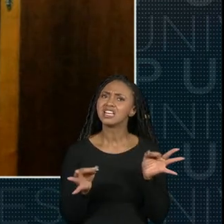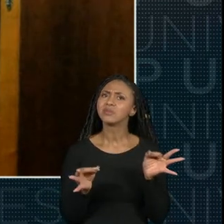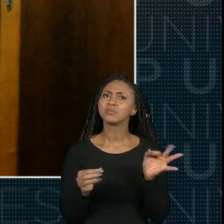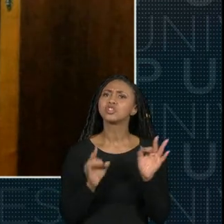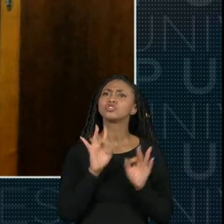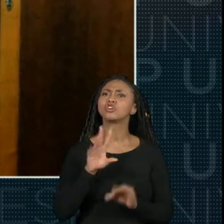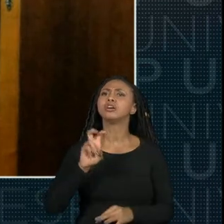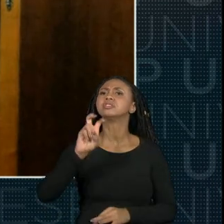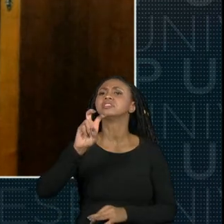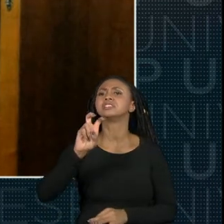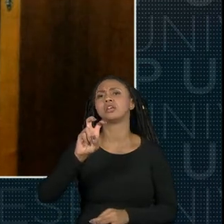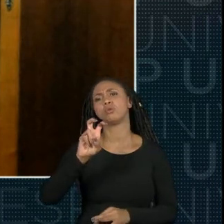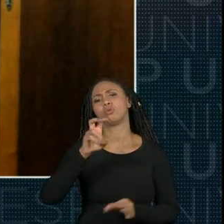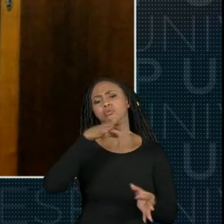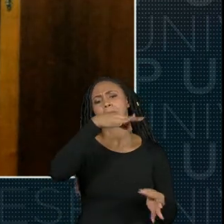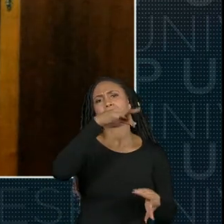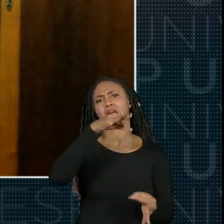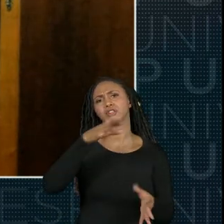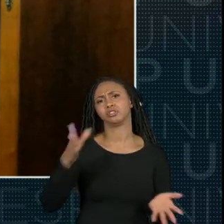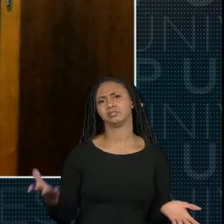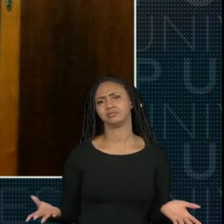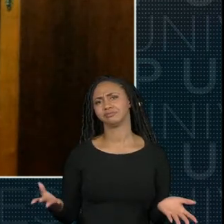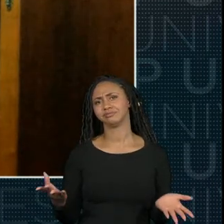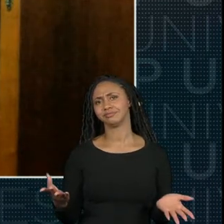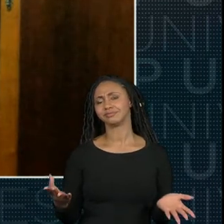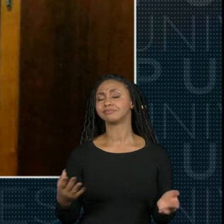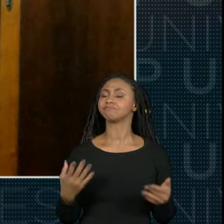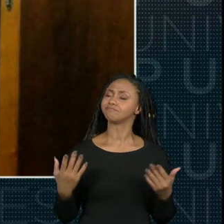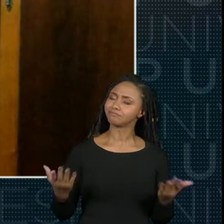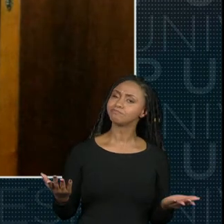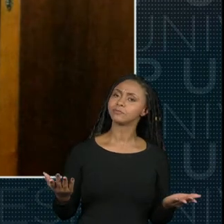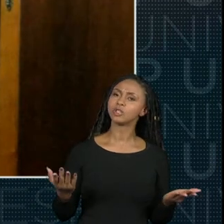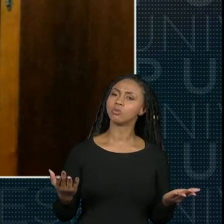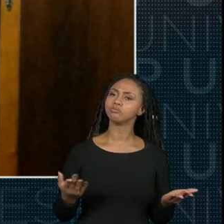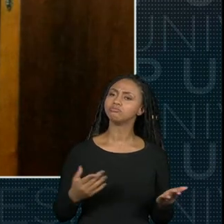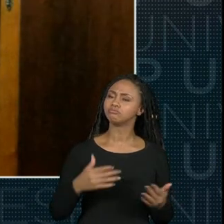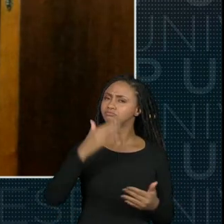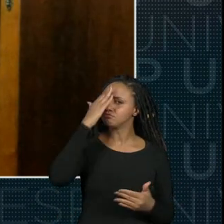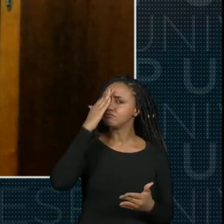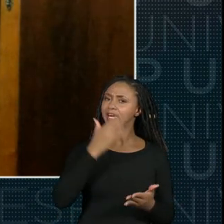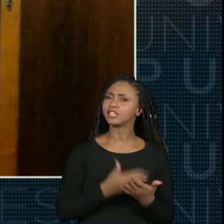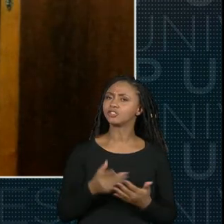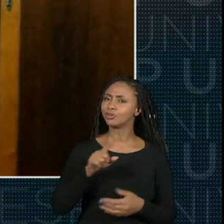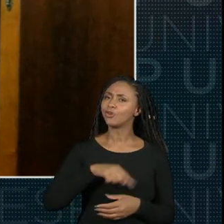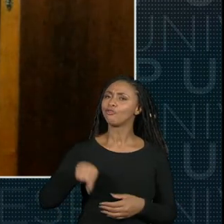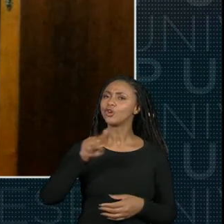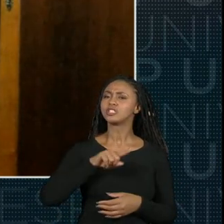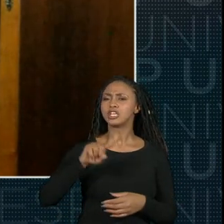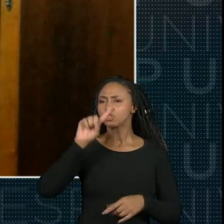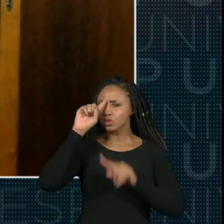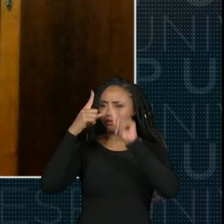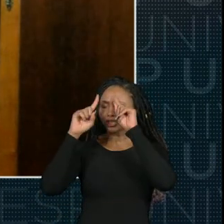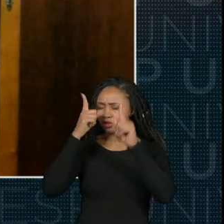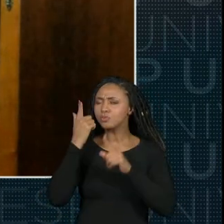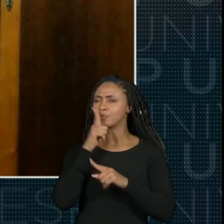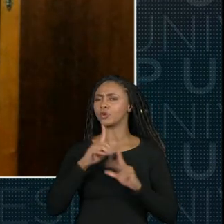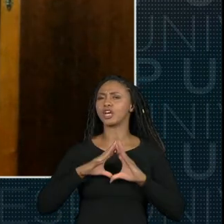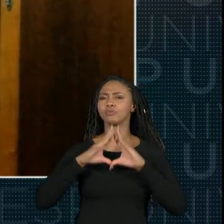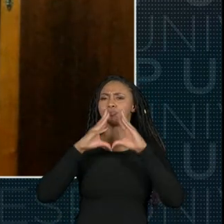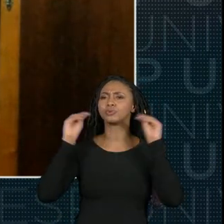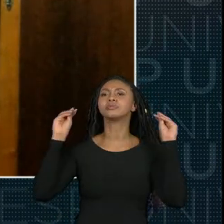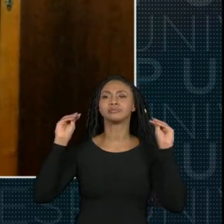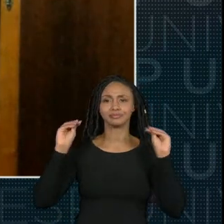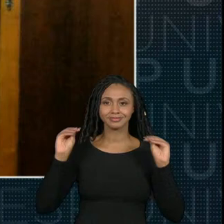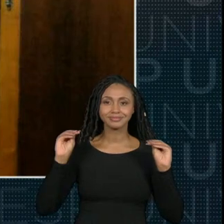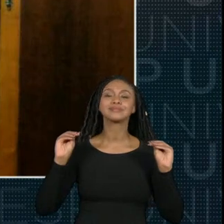páginas com a capa de cada modalidade então acredito que vocês vão conseguir tirar bastante as dúvidas por